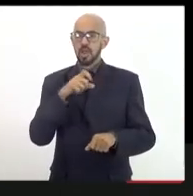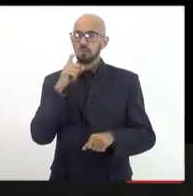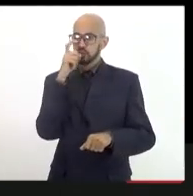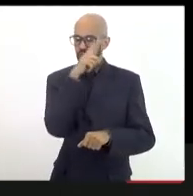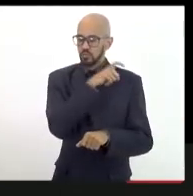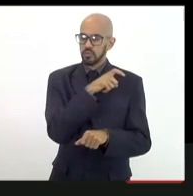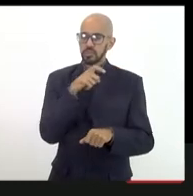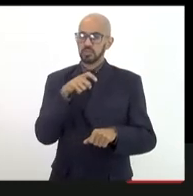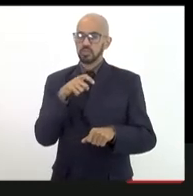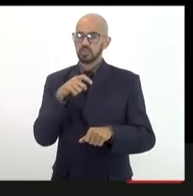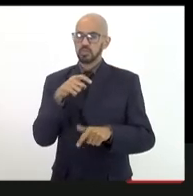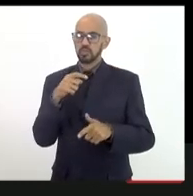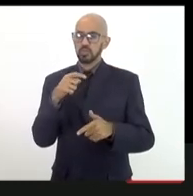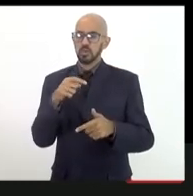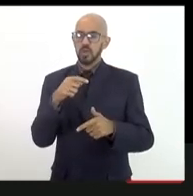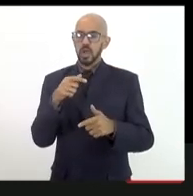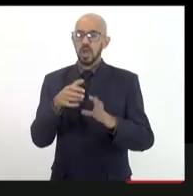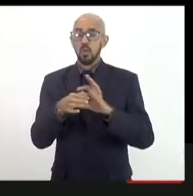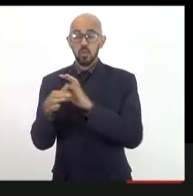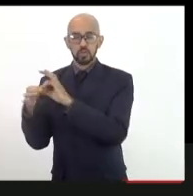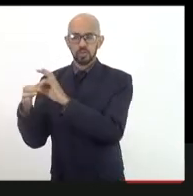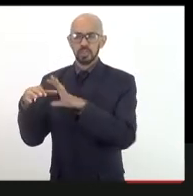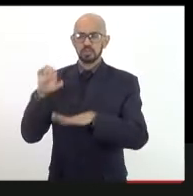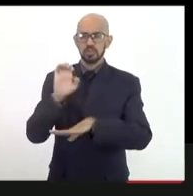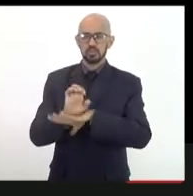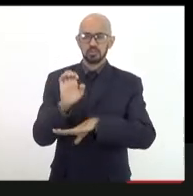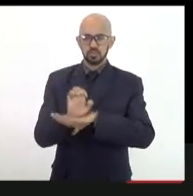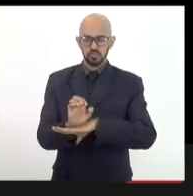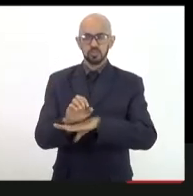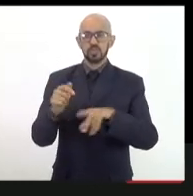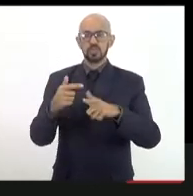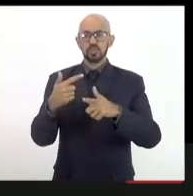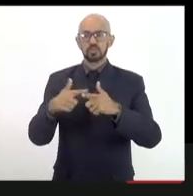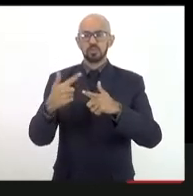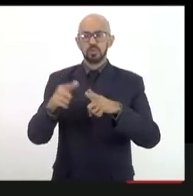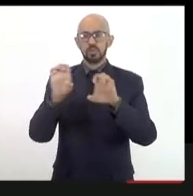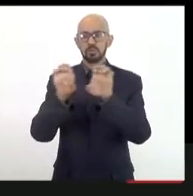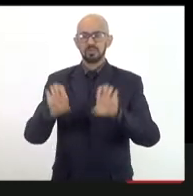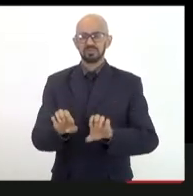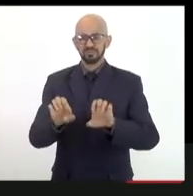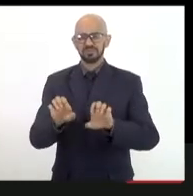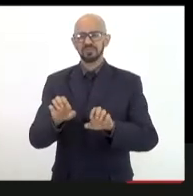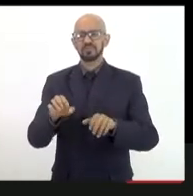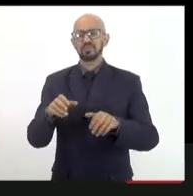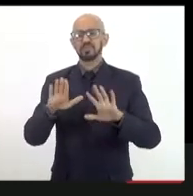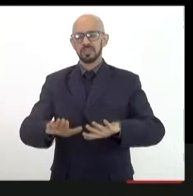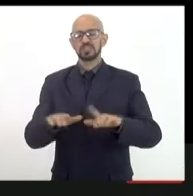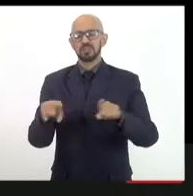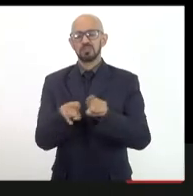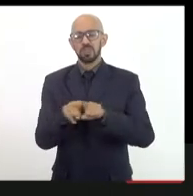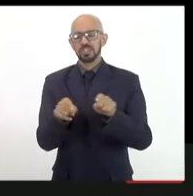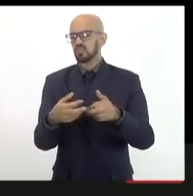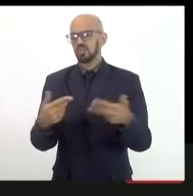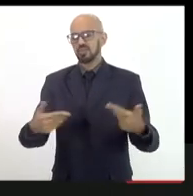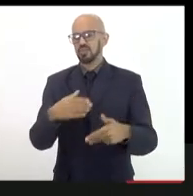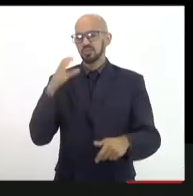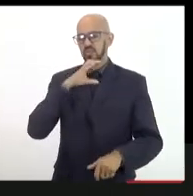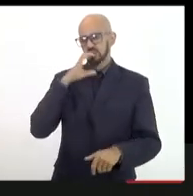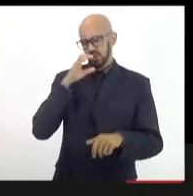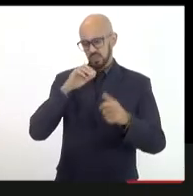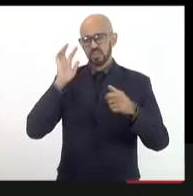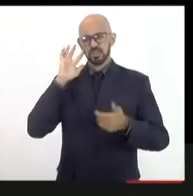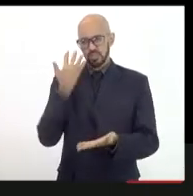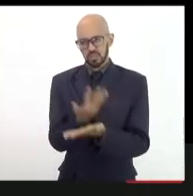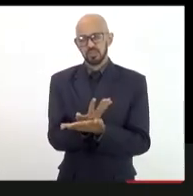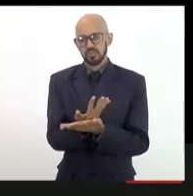não só em crise estrutural, mas com questões muito imediatas a serem resolvidas. Quero cumprimentá-lo por ter chamado essa